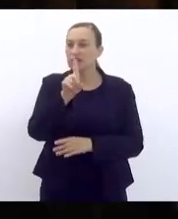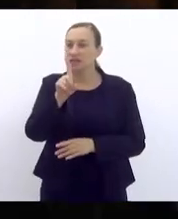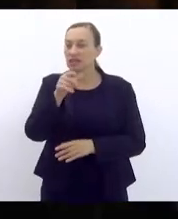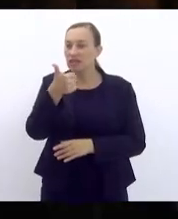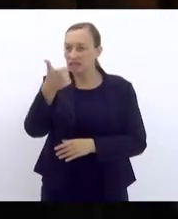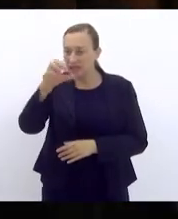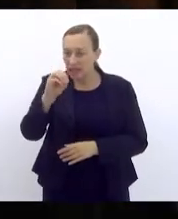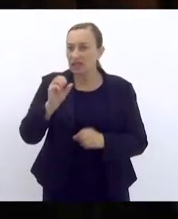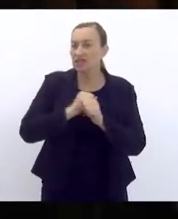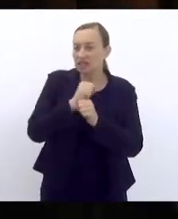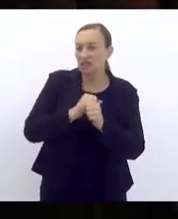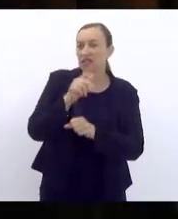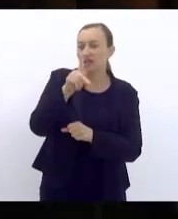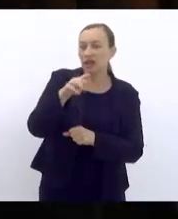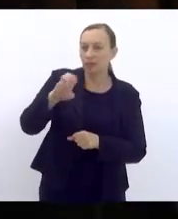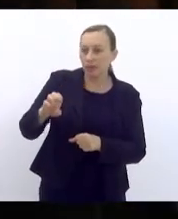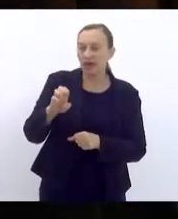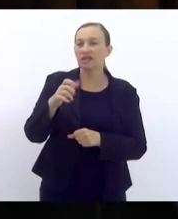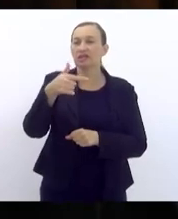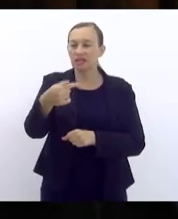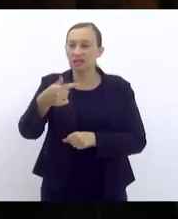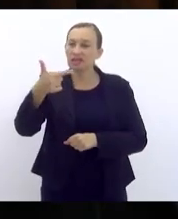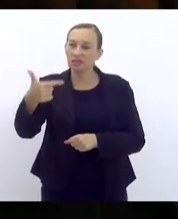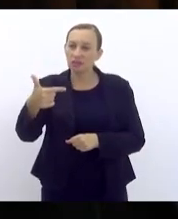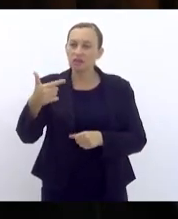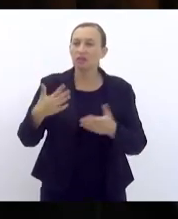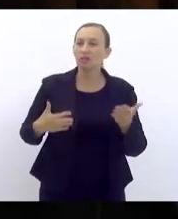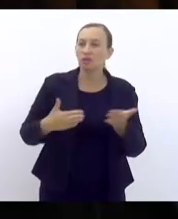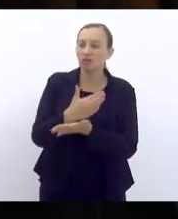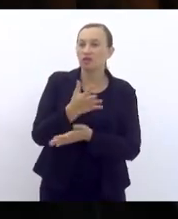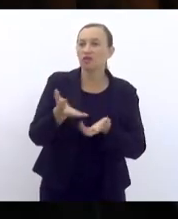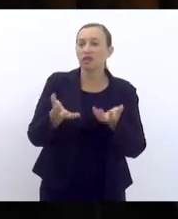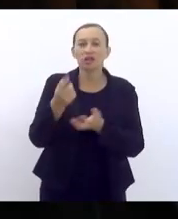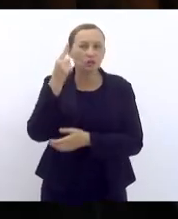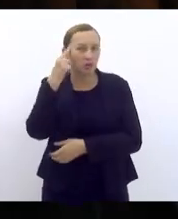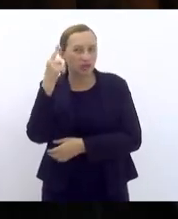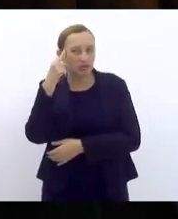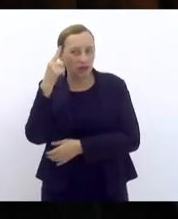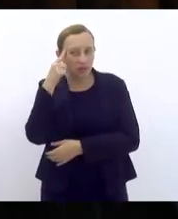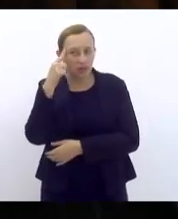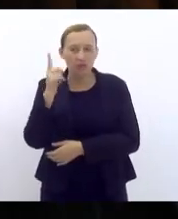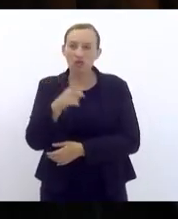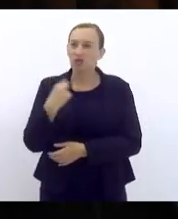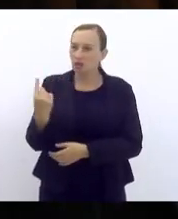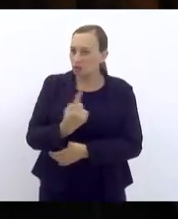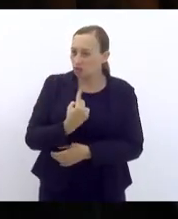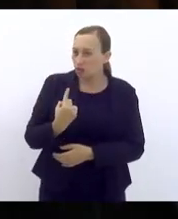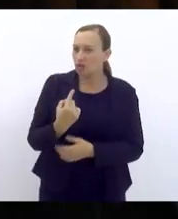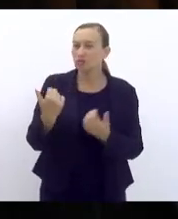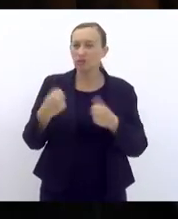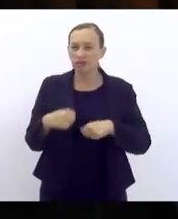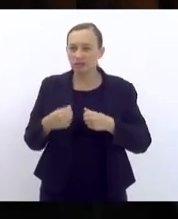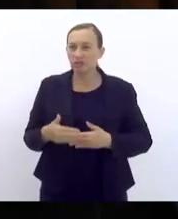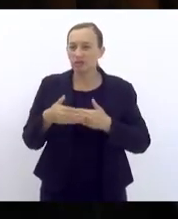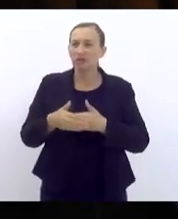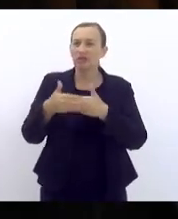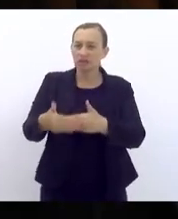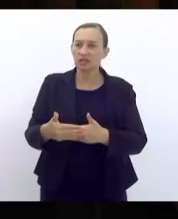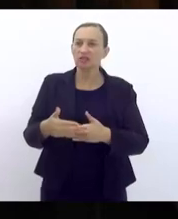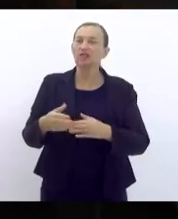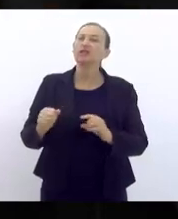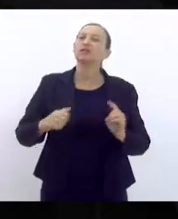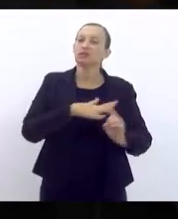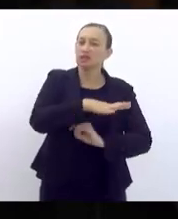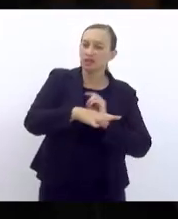a PEC 72 foi aprovada e quero deixar aqui uma reflexão do que nós ainda precisamos avançar enquanto sociedade